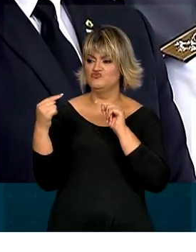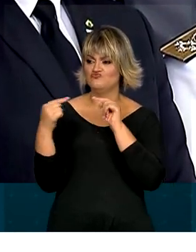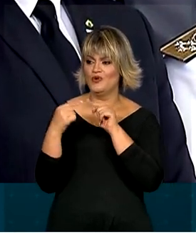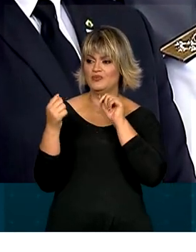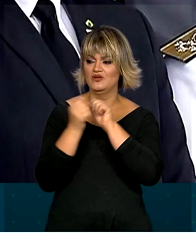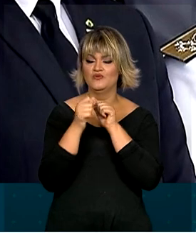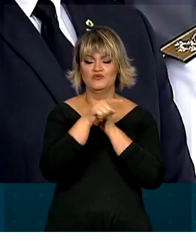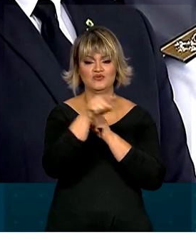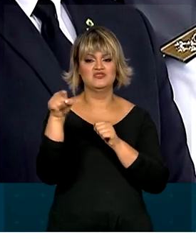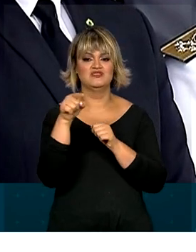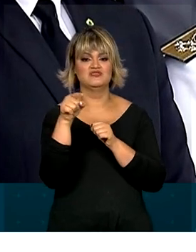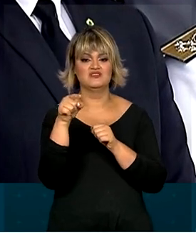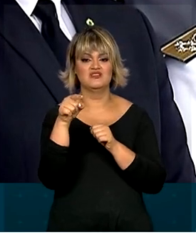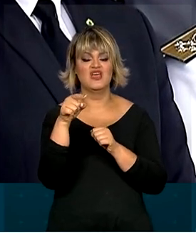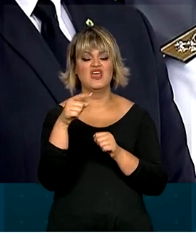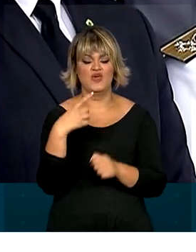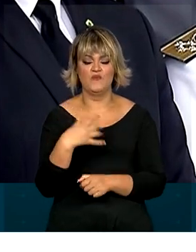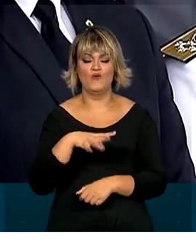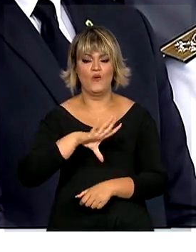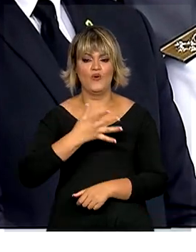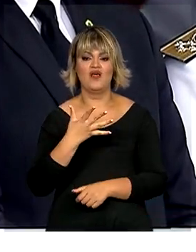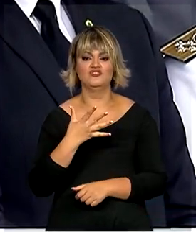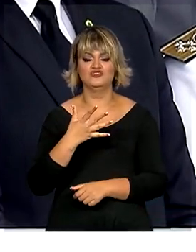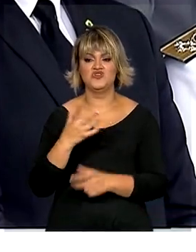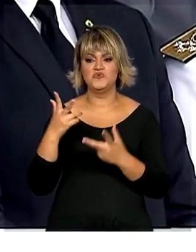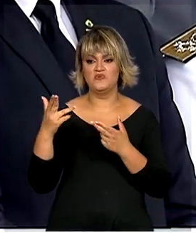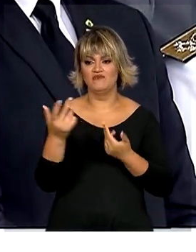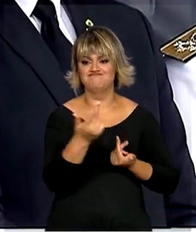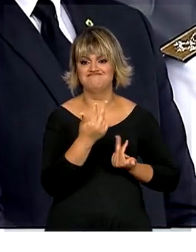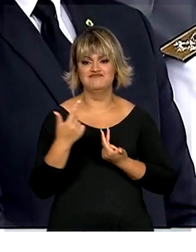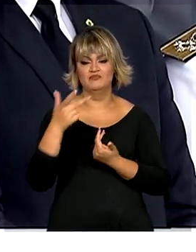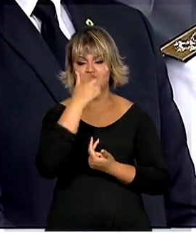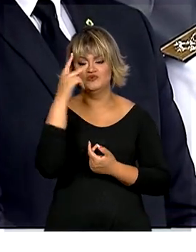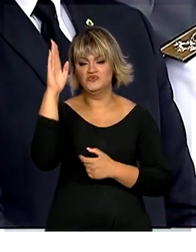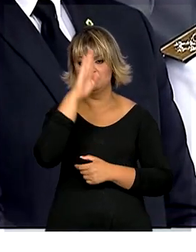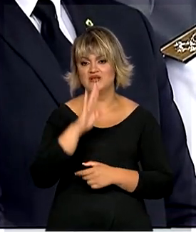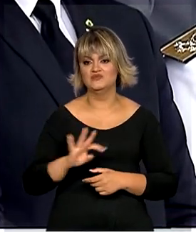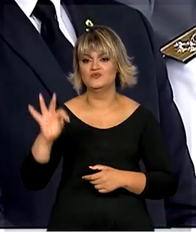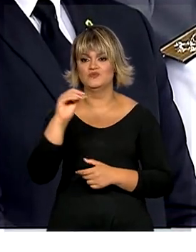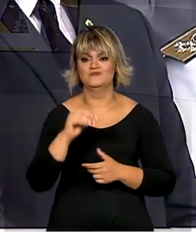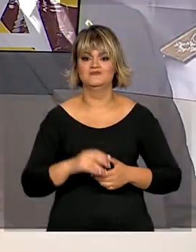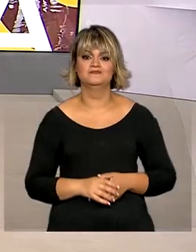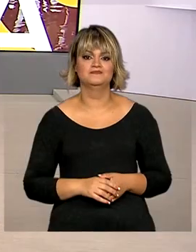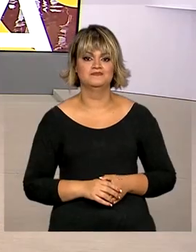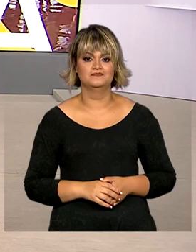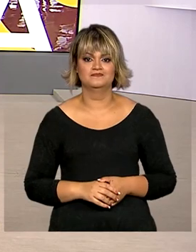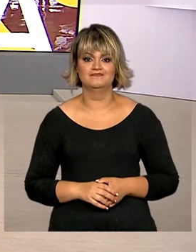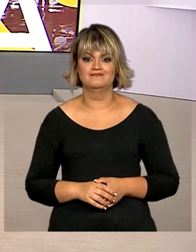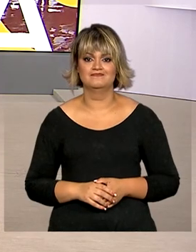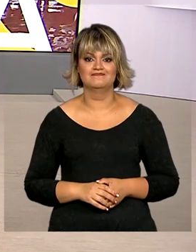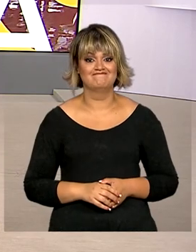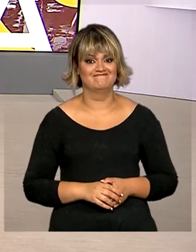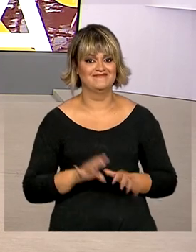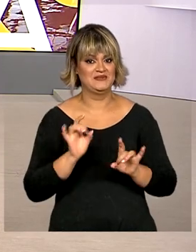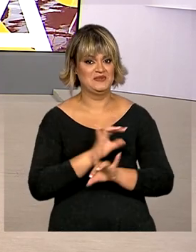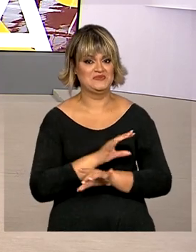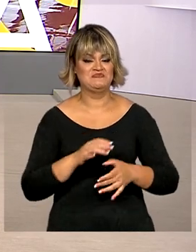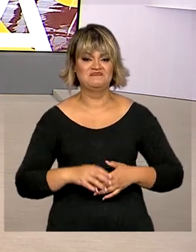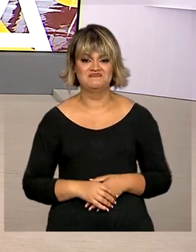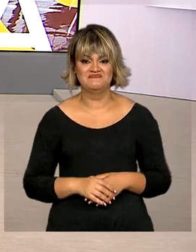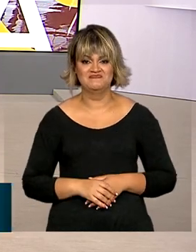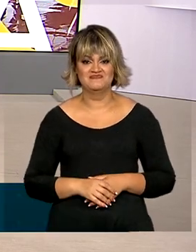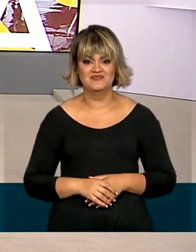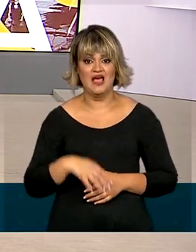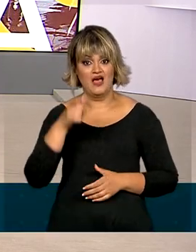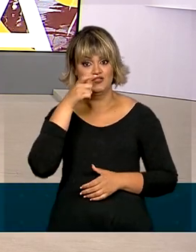legítimo herdeiro da coragem, bravura e resiliência de Tamandaré. E a gente fica por aqui.